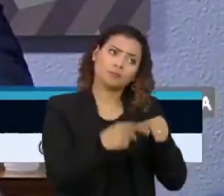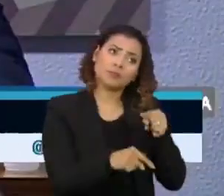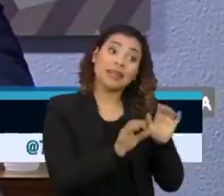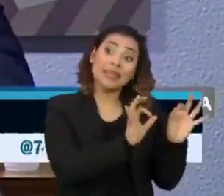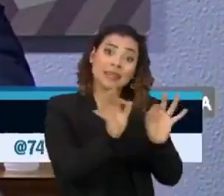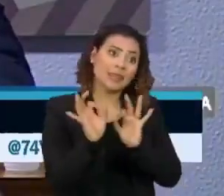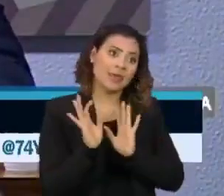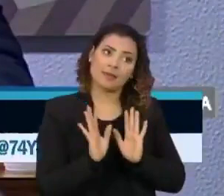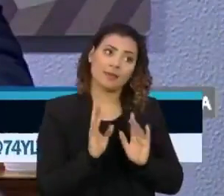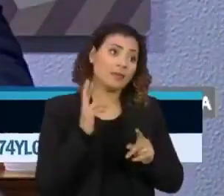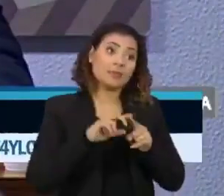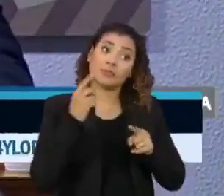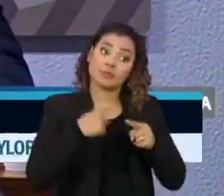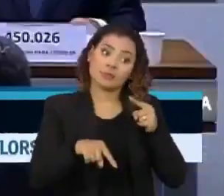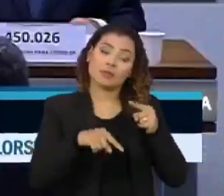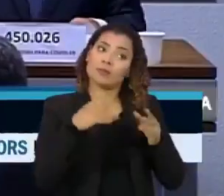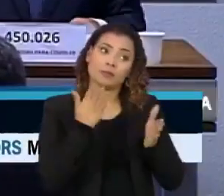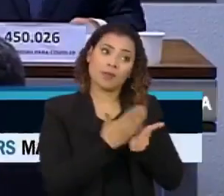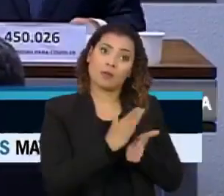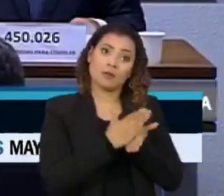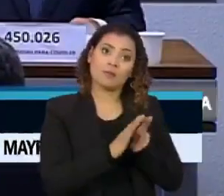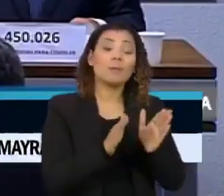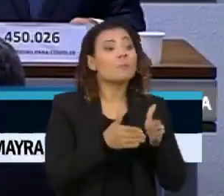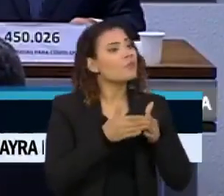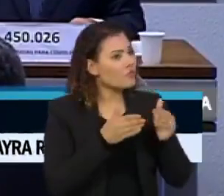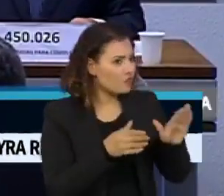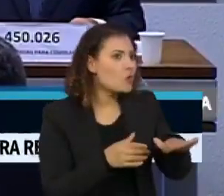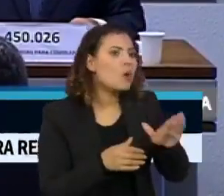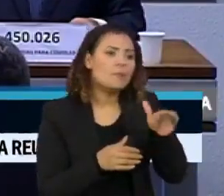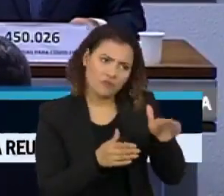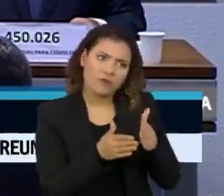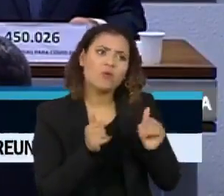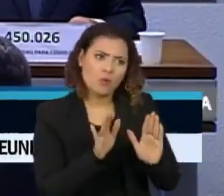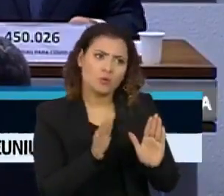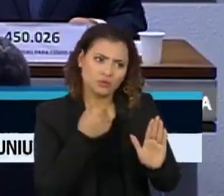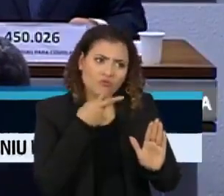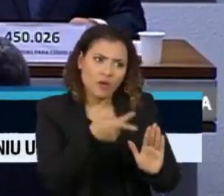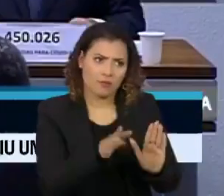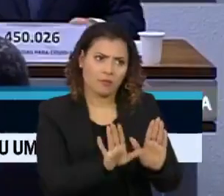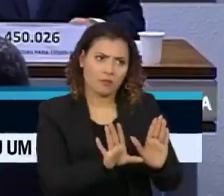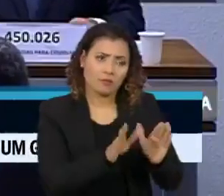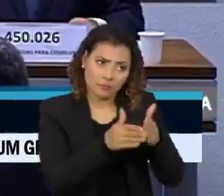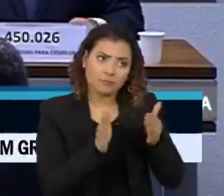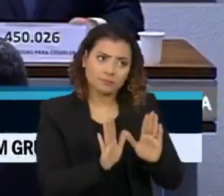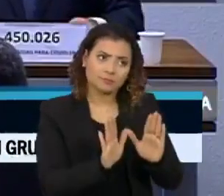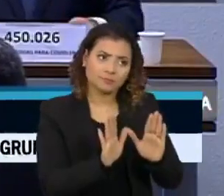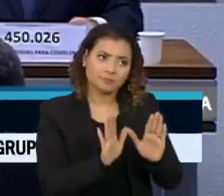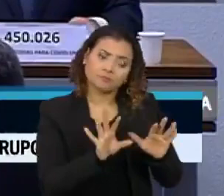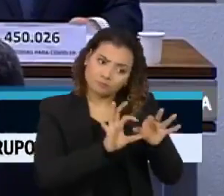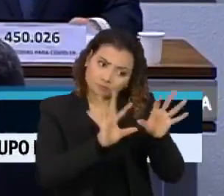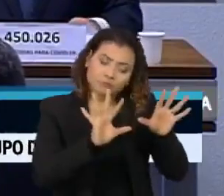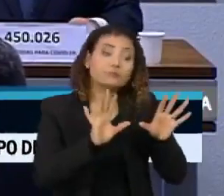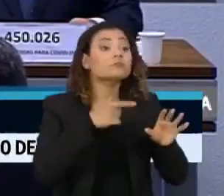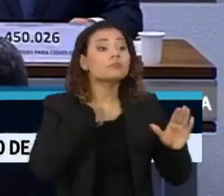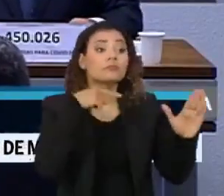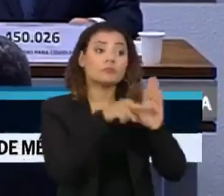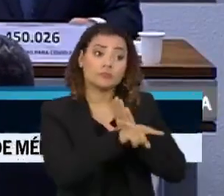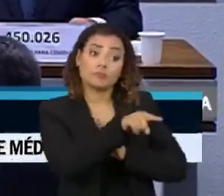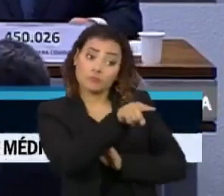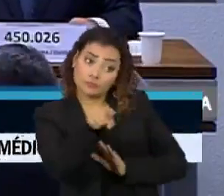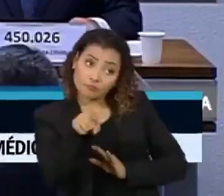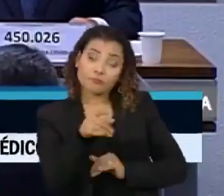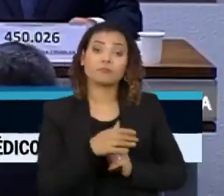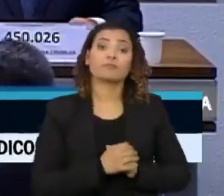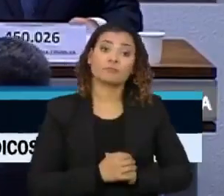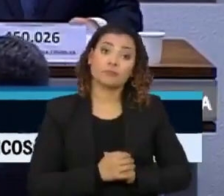ninguém, até porque eu não tenho. Só minutinho. Só um minutinho, por favor, senador Renan. Vossa excelência, eu pedi, vamos começar as perguntas. Vossa excelência